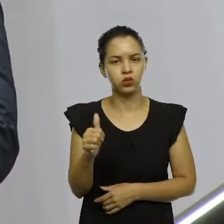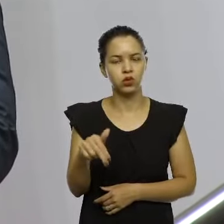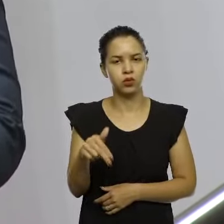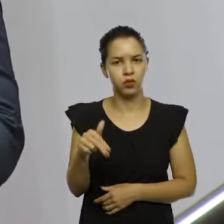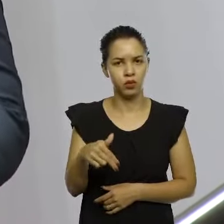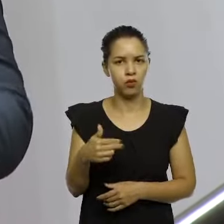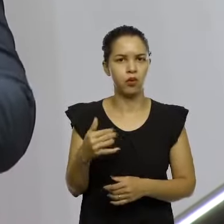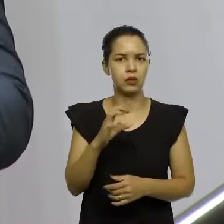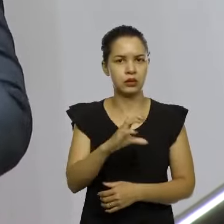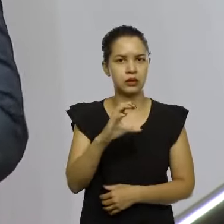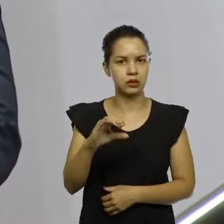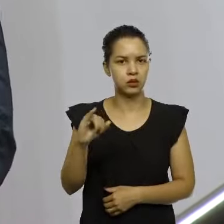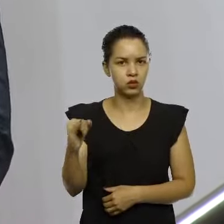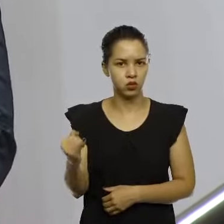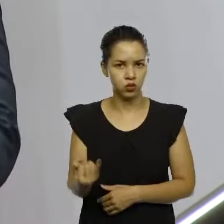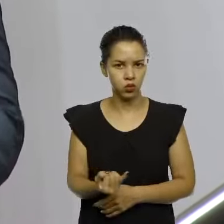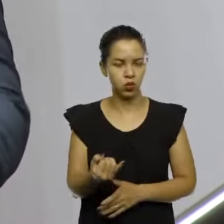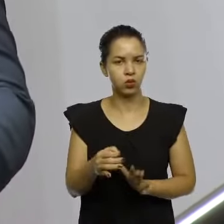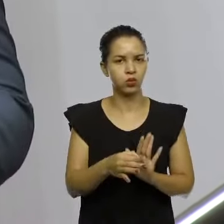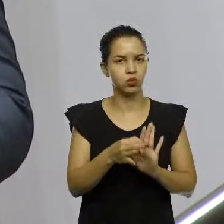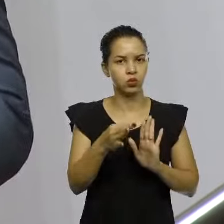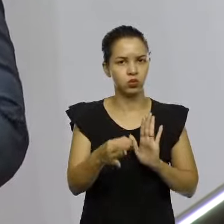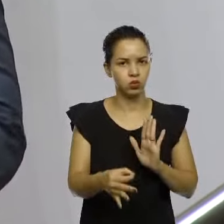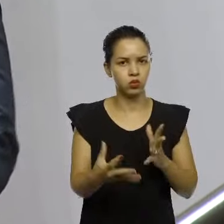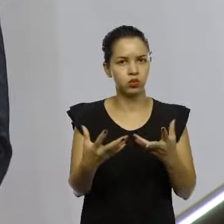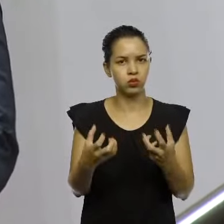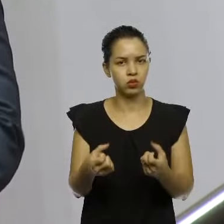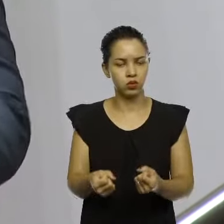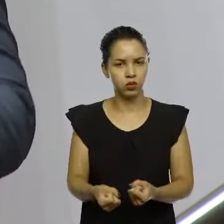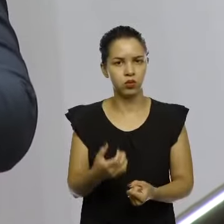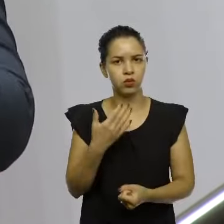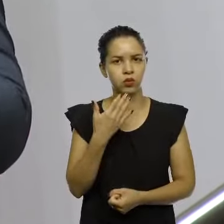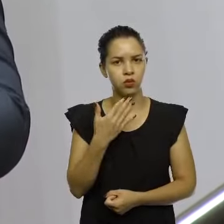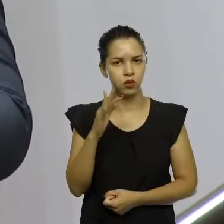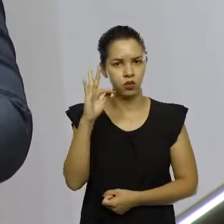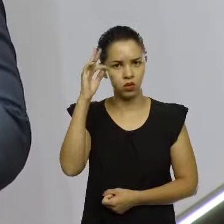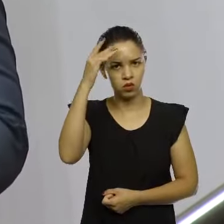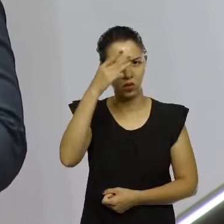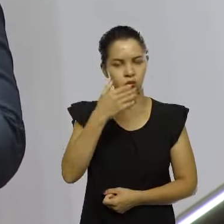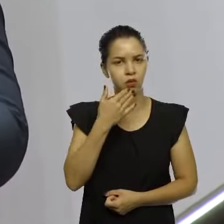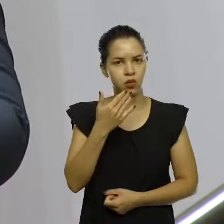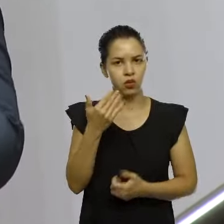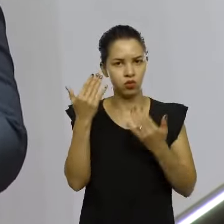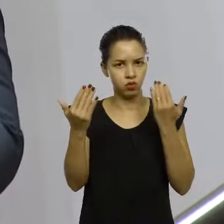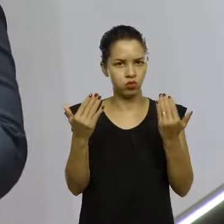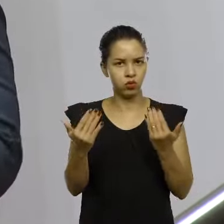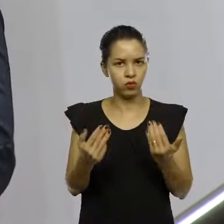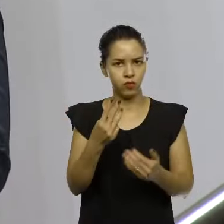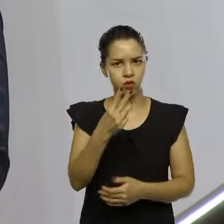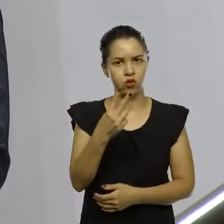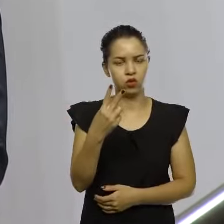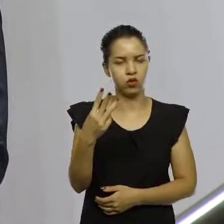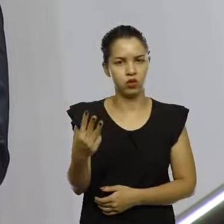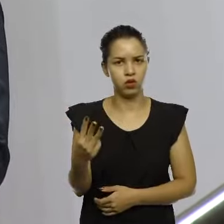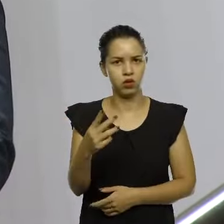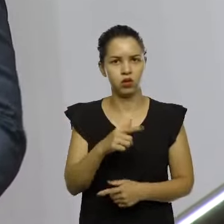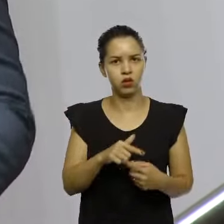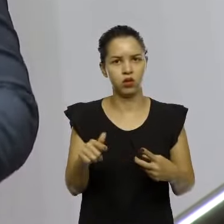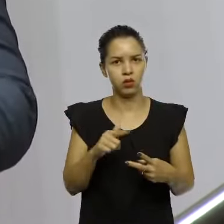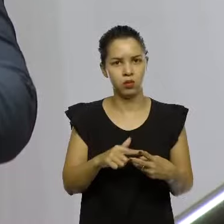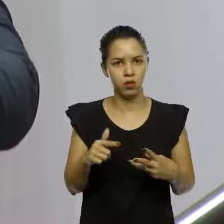Obos, apresentou o parecer favorável, o deputado Fabiano da Luz pediu vistas, 23 semanas para apresentação do parecer,